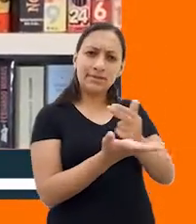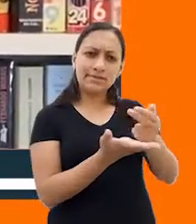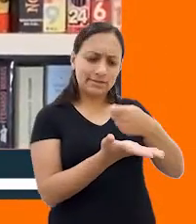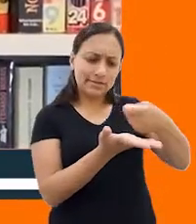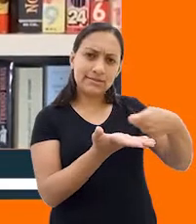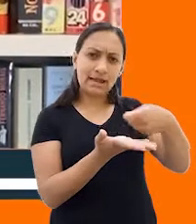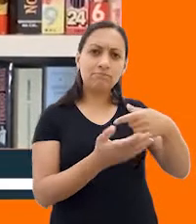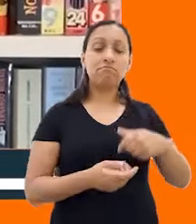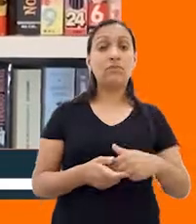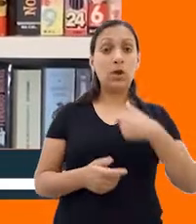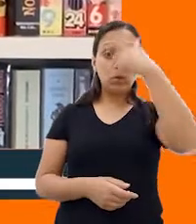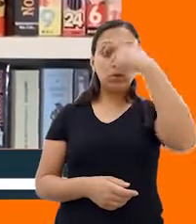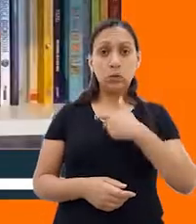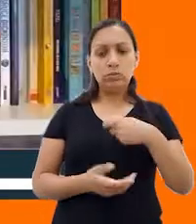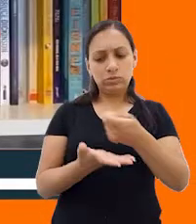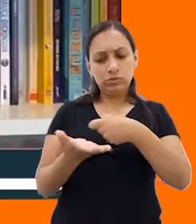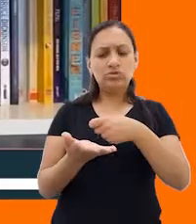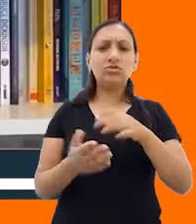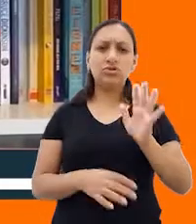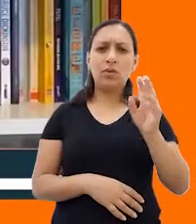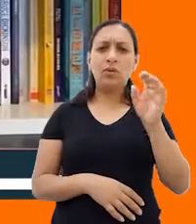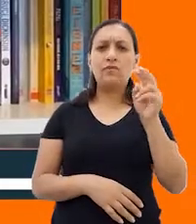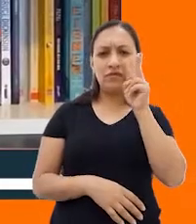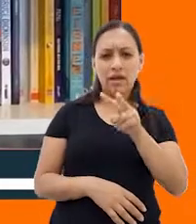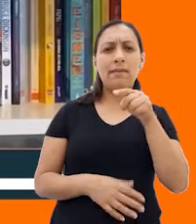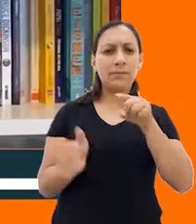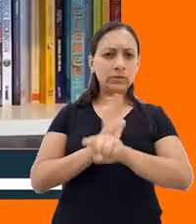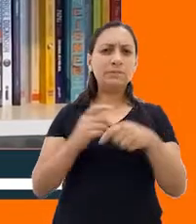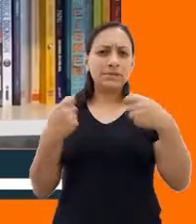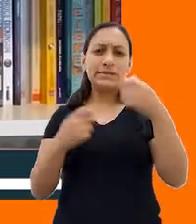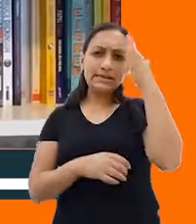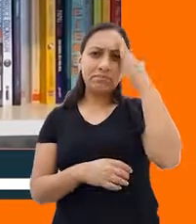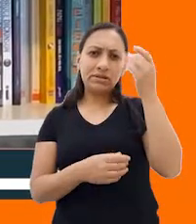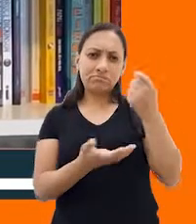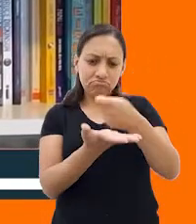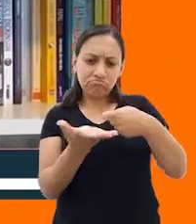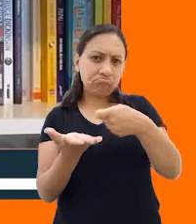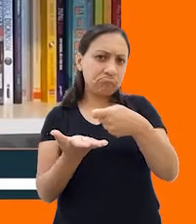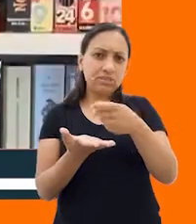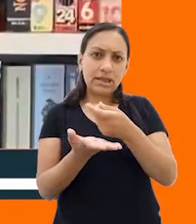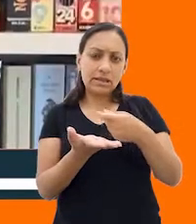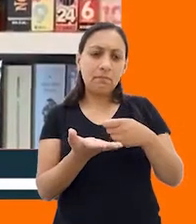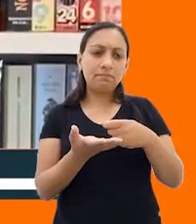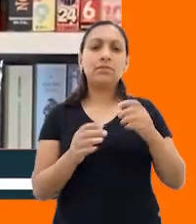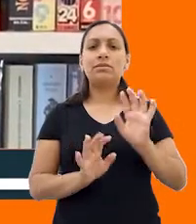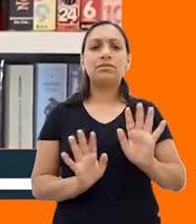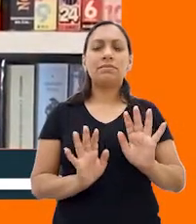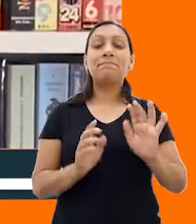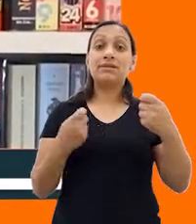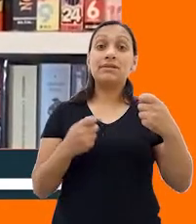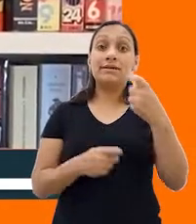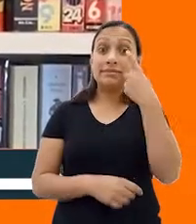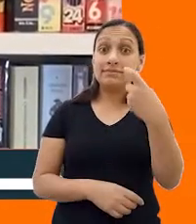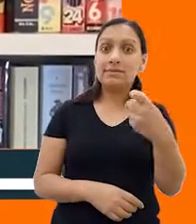desenhista, eu já ouvi direto essa pergunta. Não, não precisa. Vocês têm que ter interesse em querer aprender. A gente leva vocês do